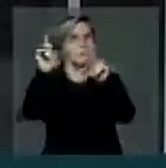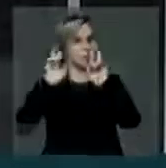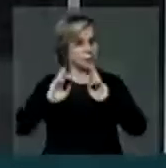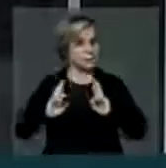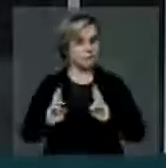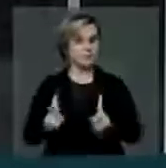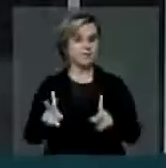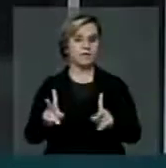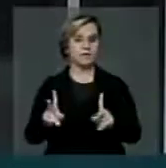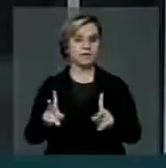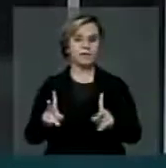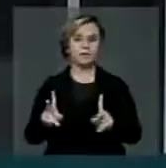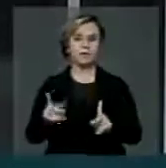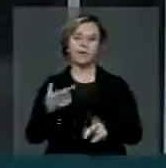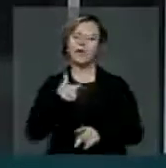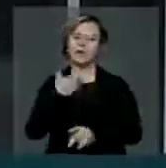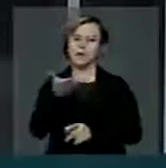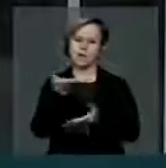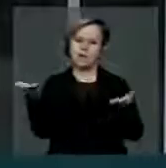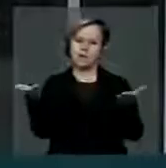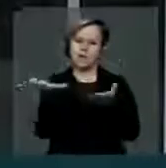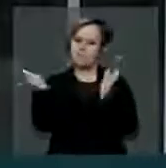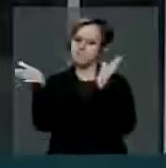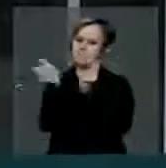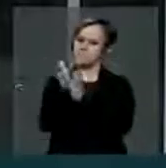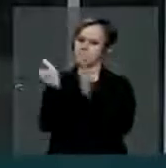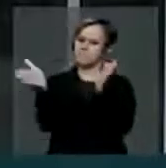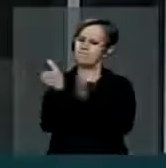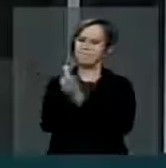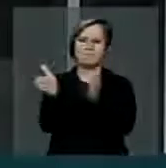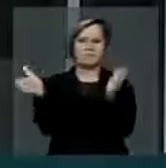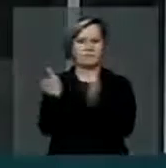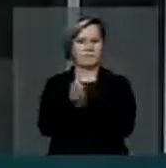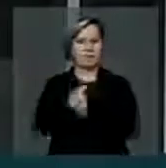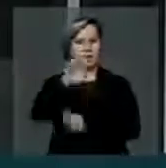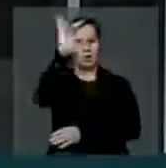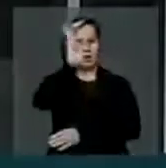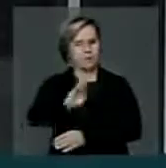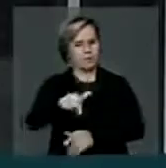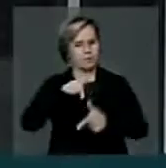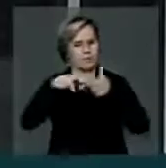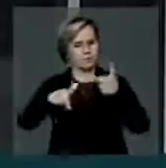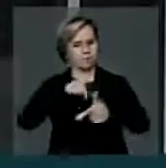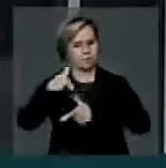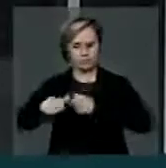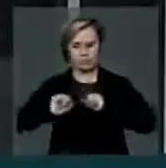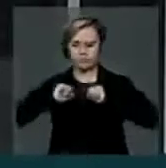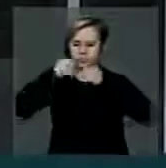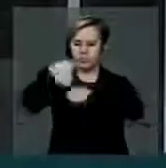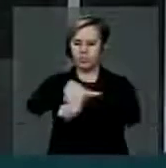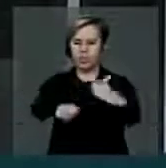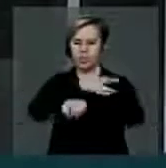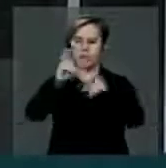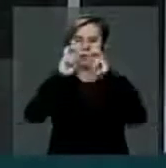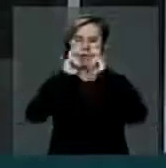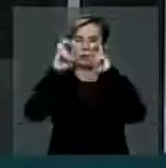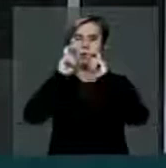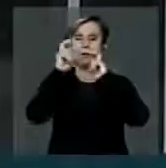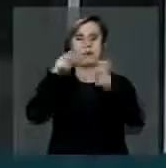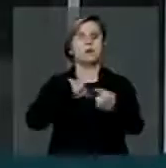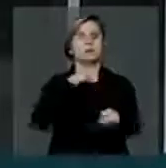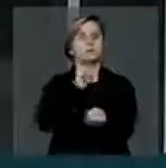senhor presidente, eu queria aqui parabenizar o Brasil que está nas ruas. Eu espero que todos